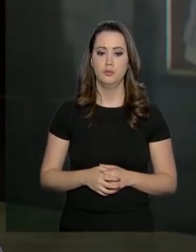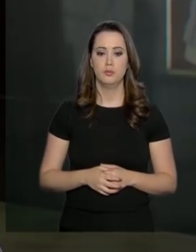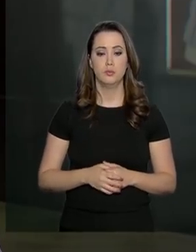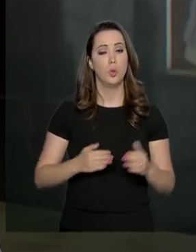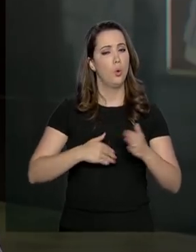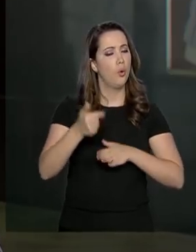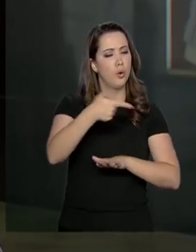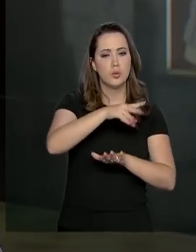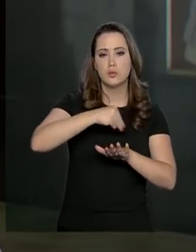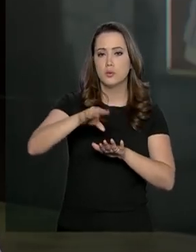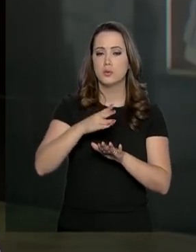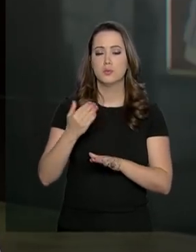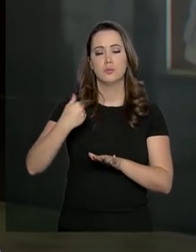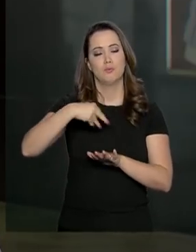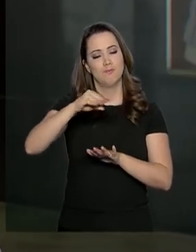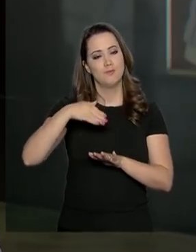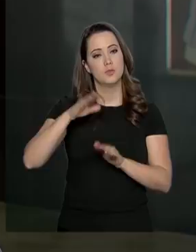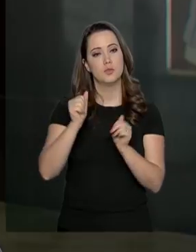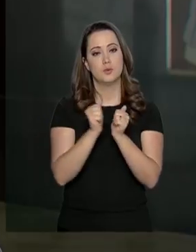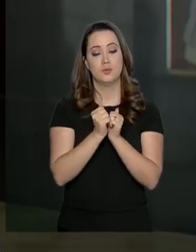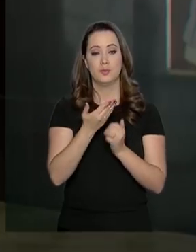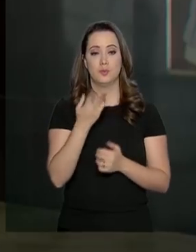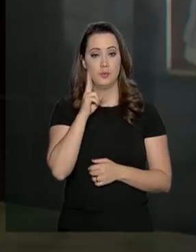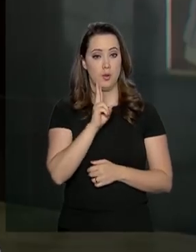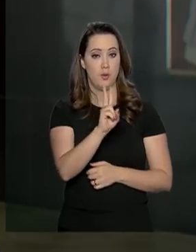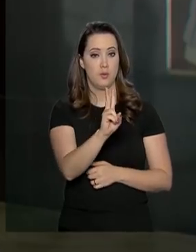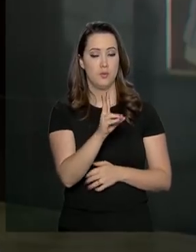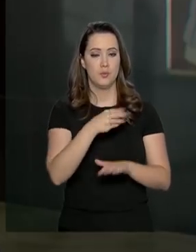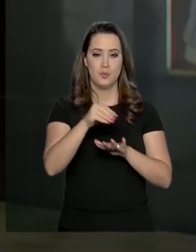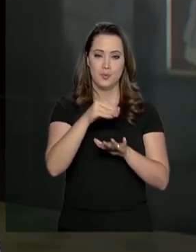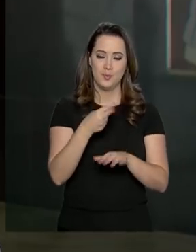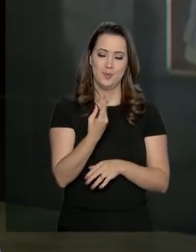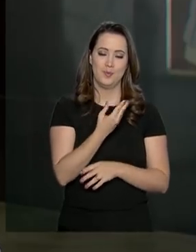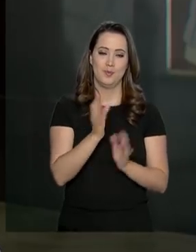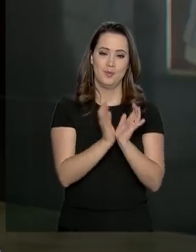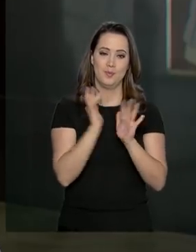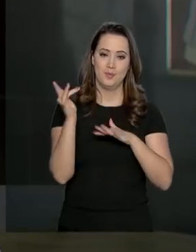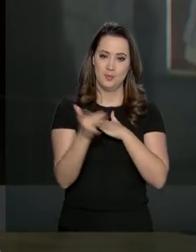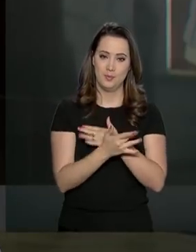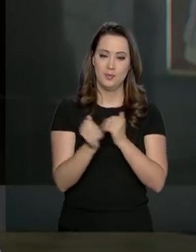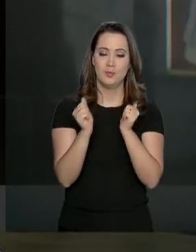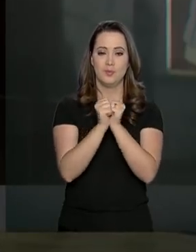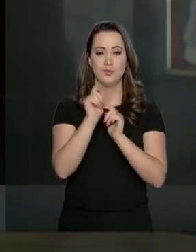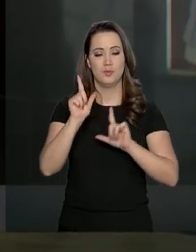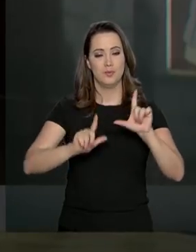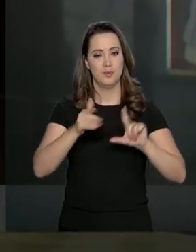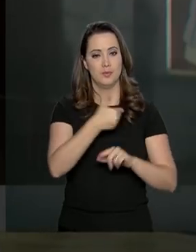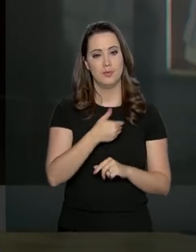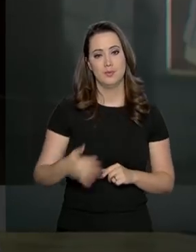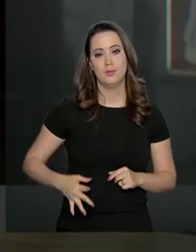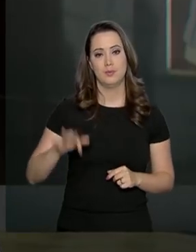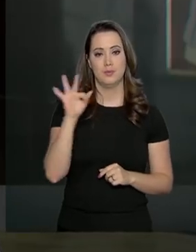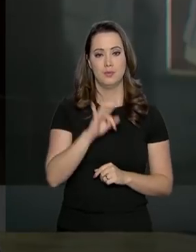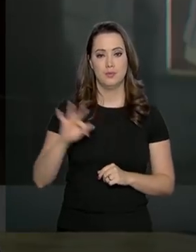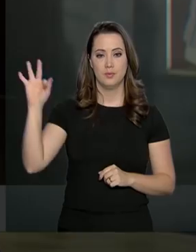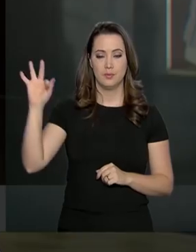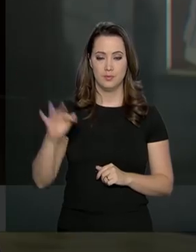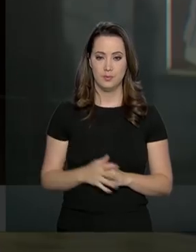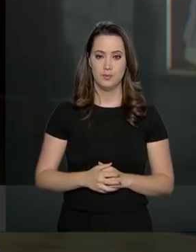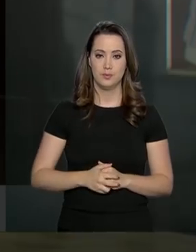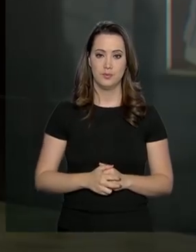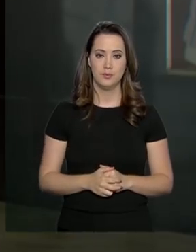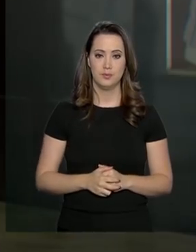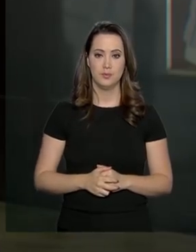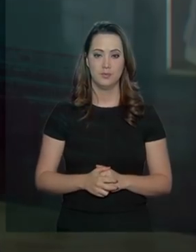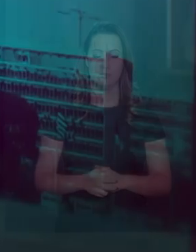Voltamos a qualquer momento com mais informações. Acompanhe as novidades em nossas redes sociais. Fique com a gente na NBR, a TV do Governo